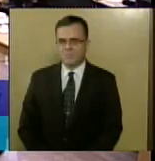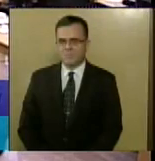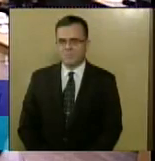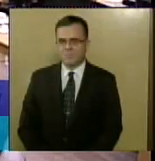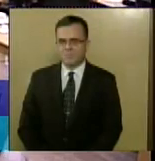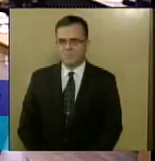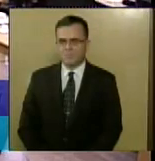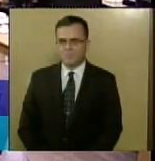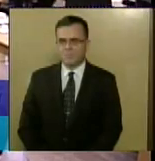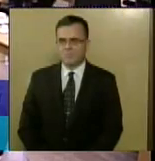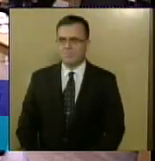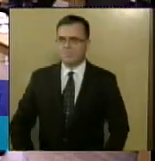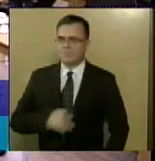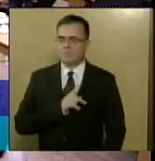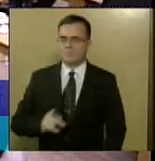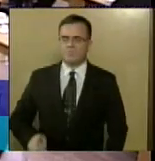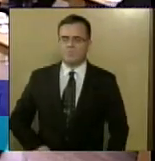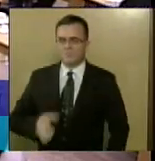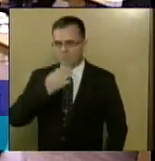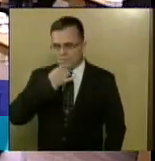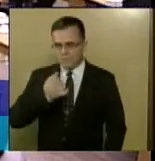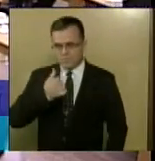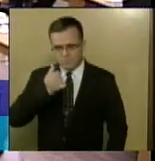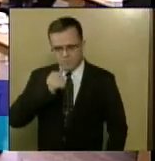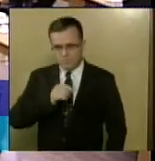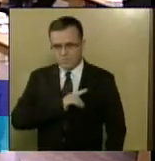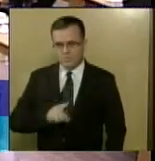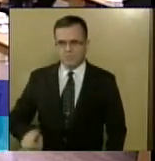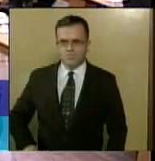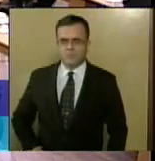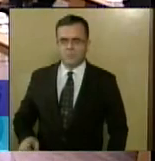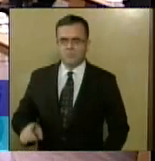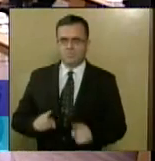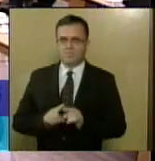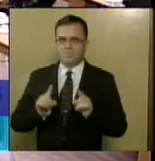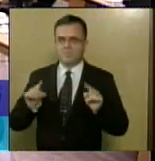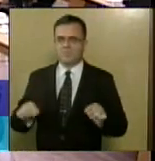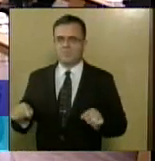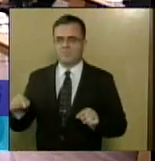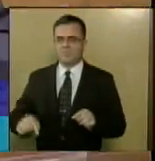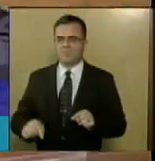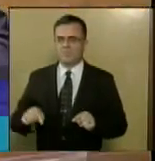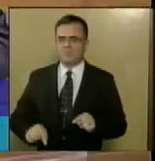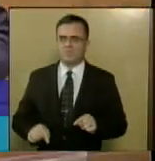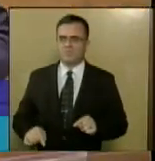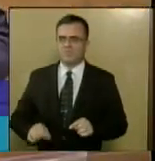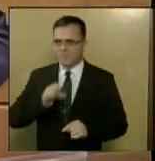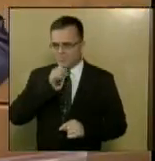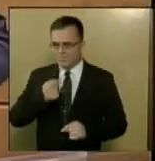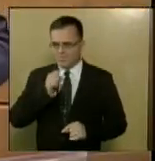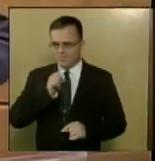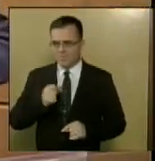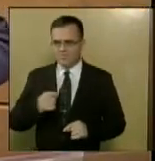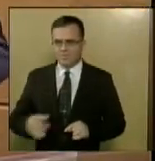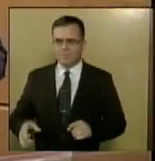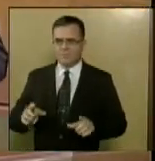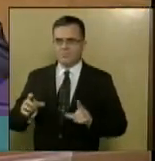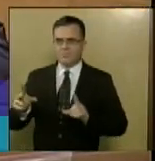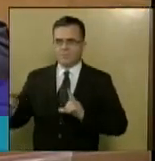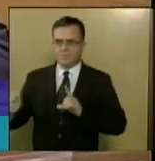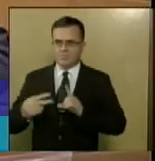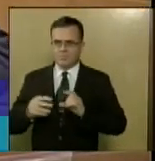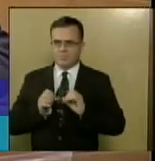Senhor presidente, senhoras e senhores deputados, servidores, imprensa, ouvintes da TV Alese,